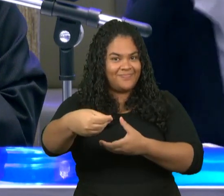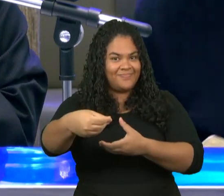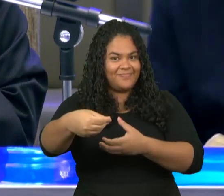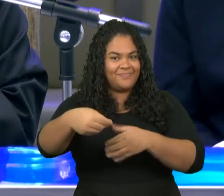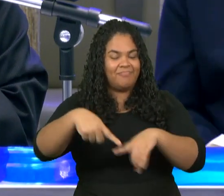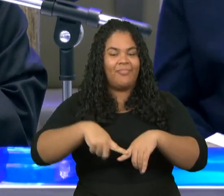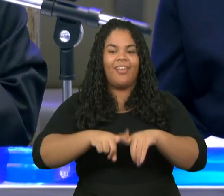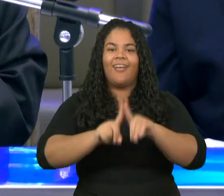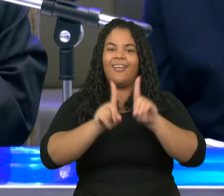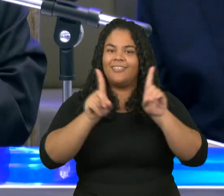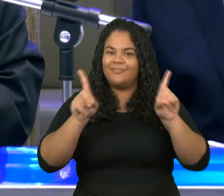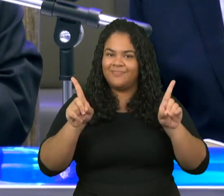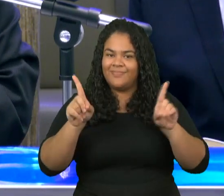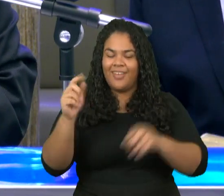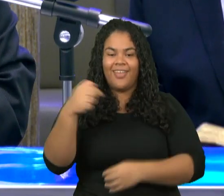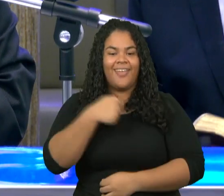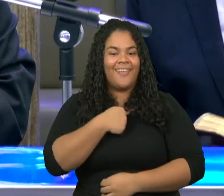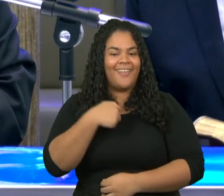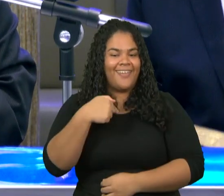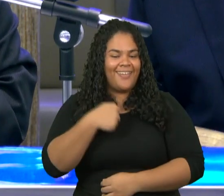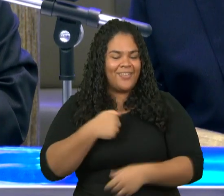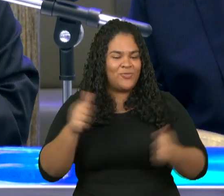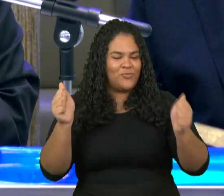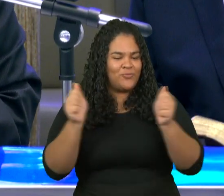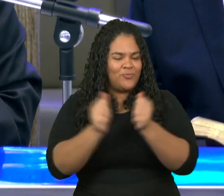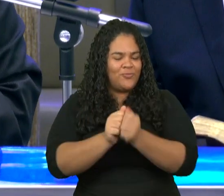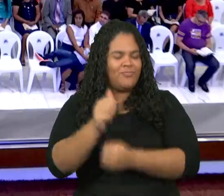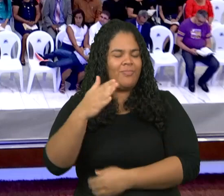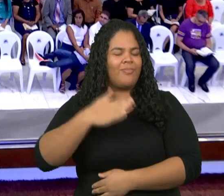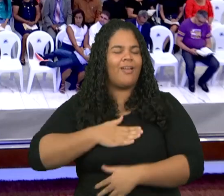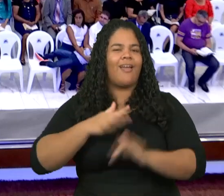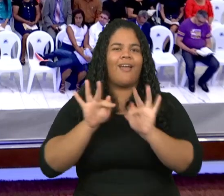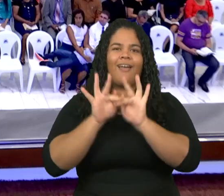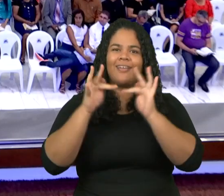porém eu e a minha casa